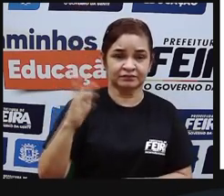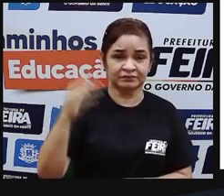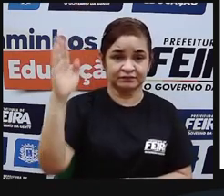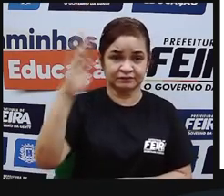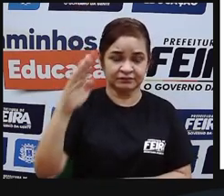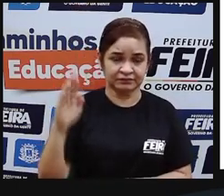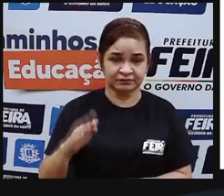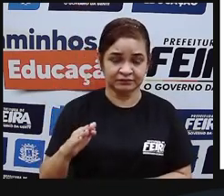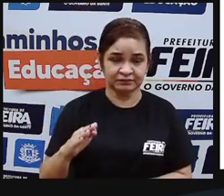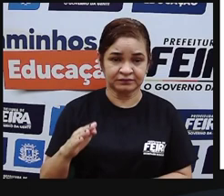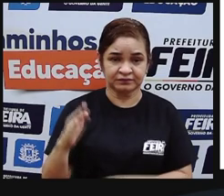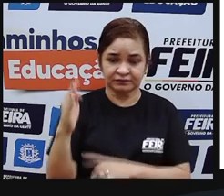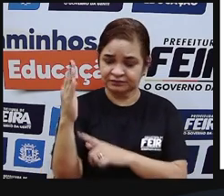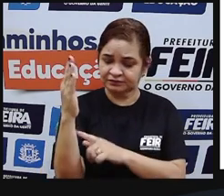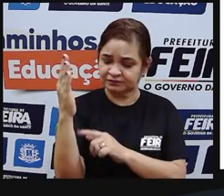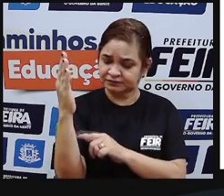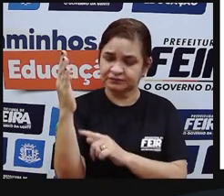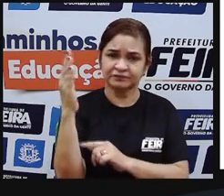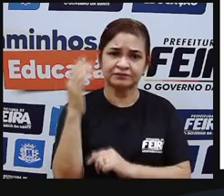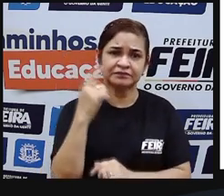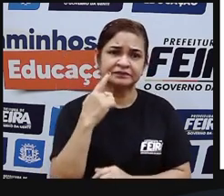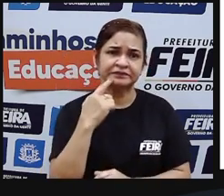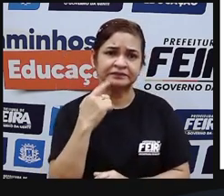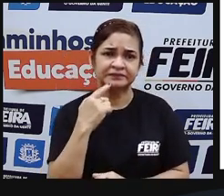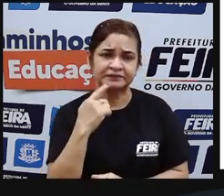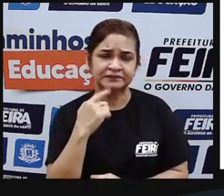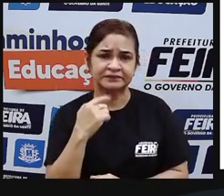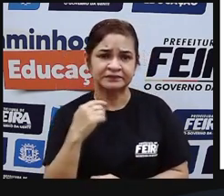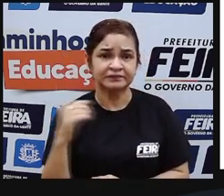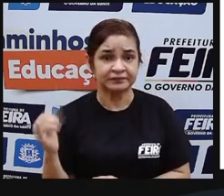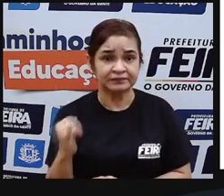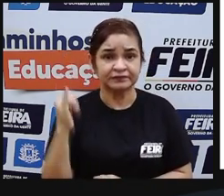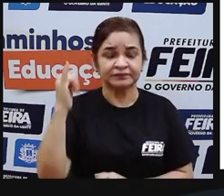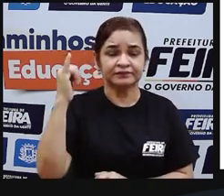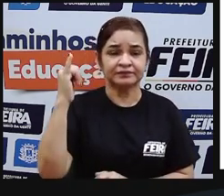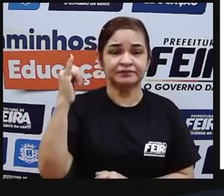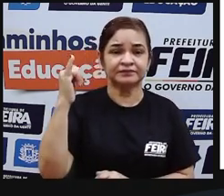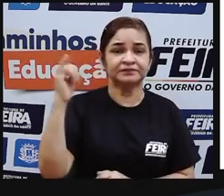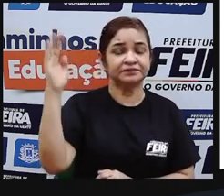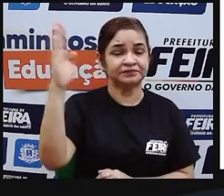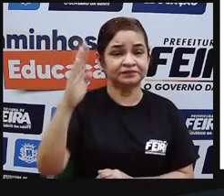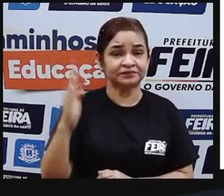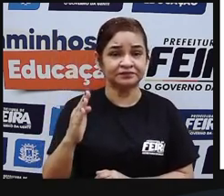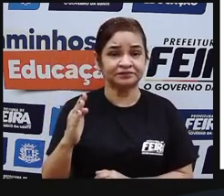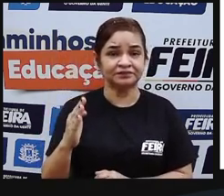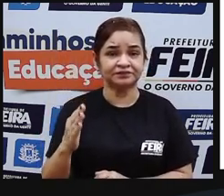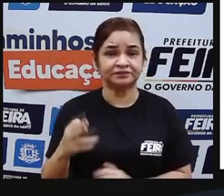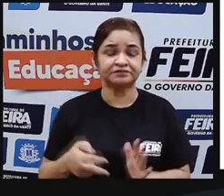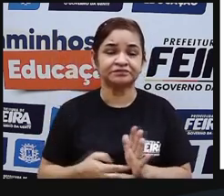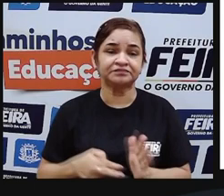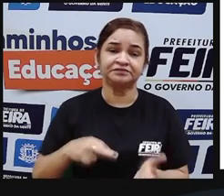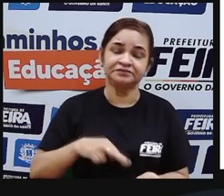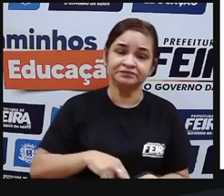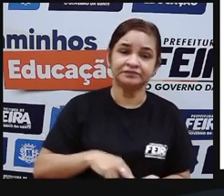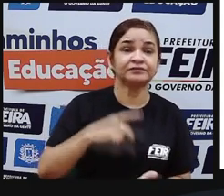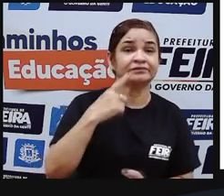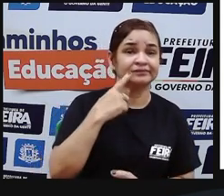valioso para os europeus e esse Brasil em tupi significa vermelho